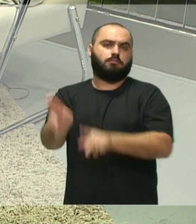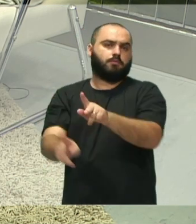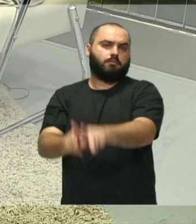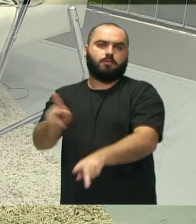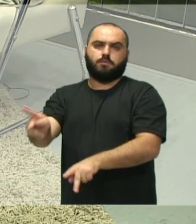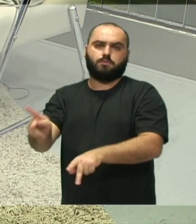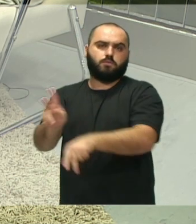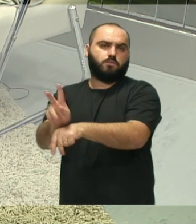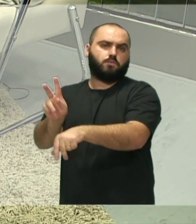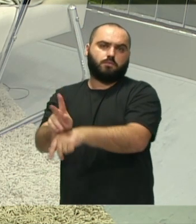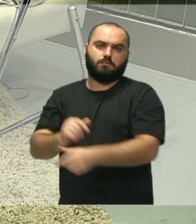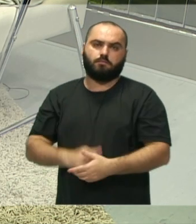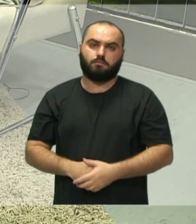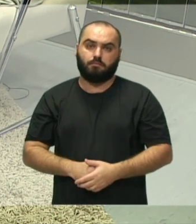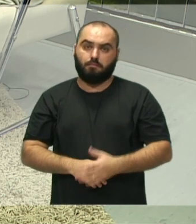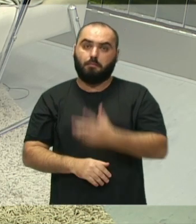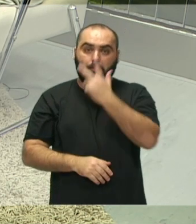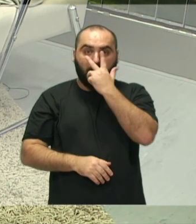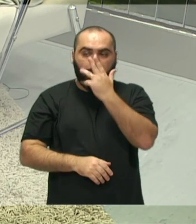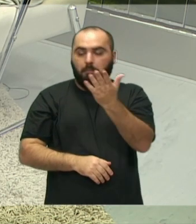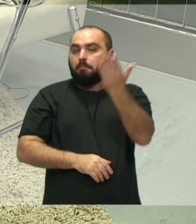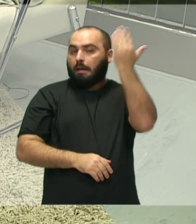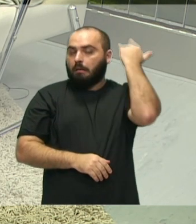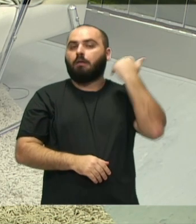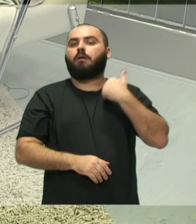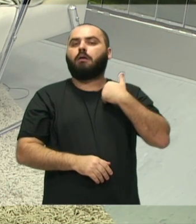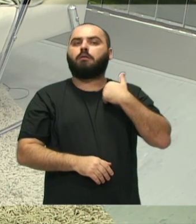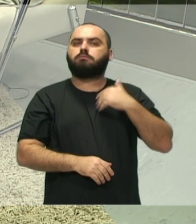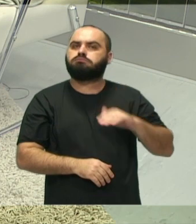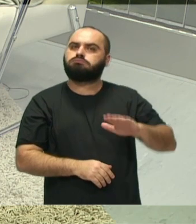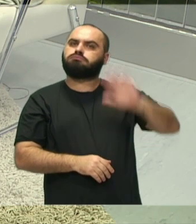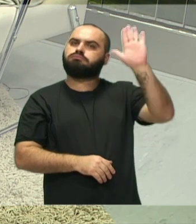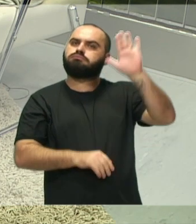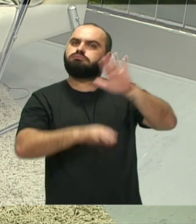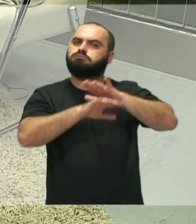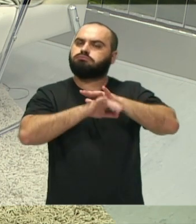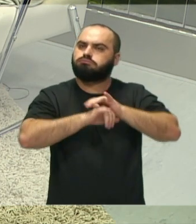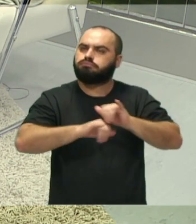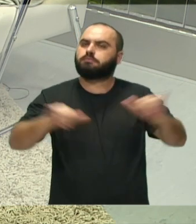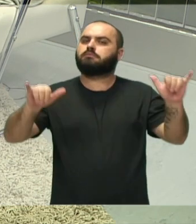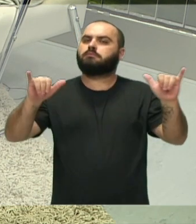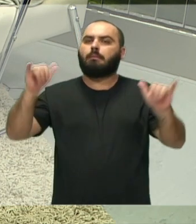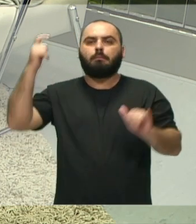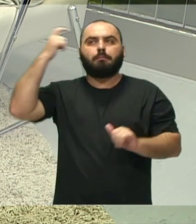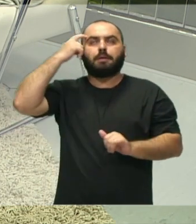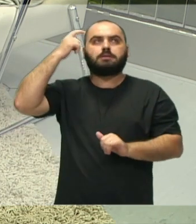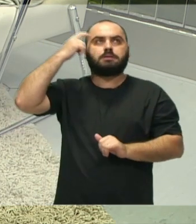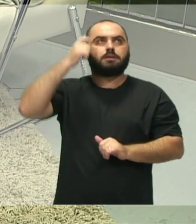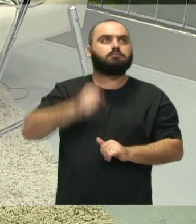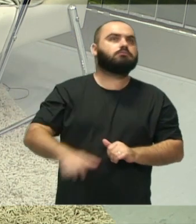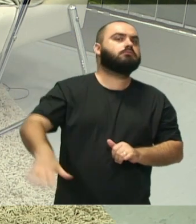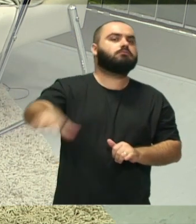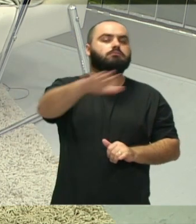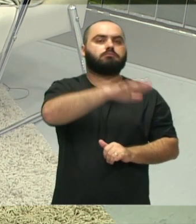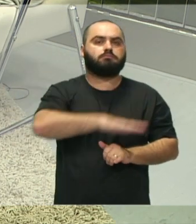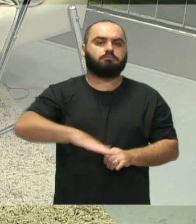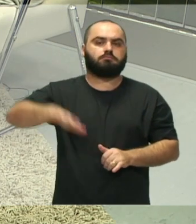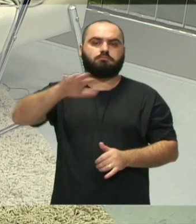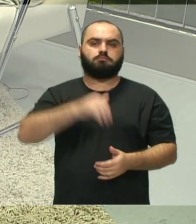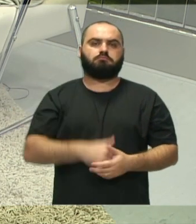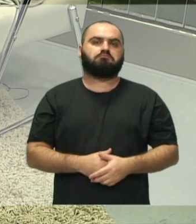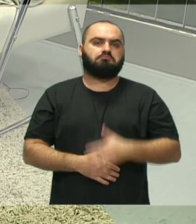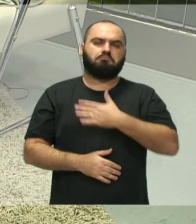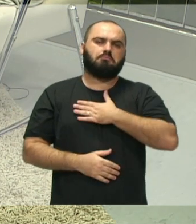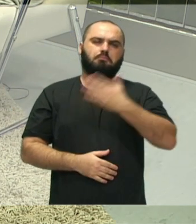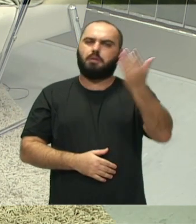Então, quando eu quis me candidatar, foi pensando num todo. Então, por exemplo, até por eu mesma. Eu perdi a vontade de ler por um